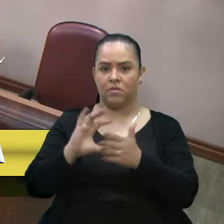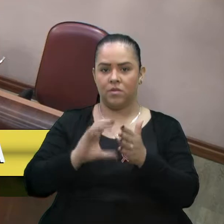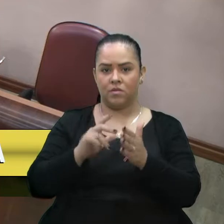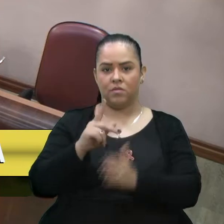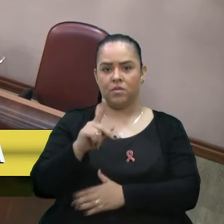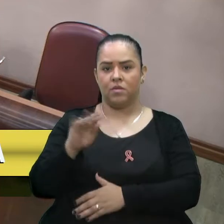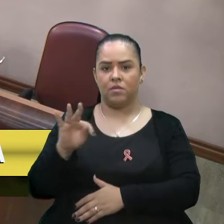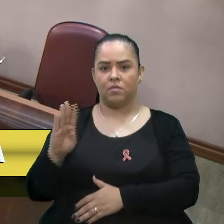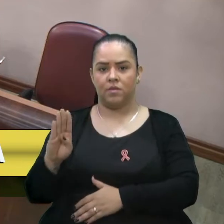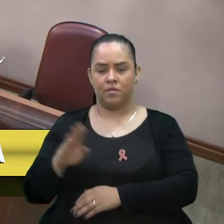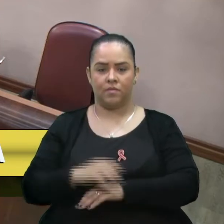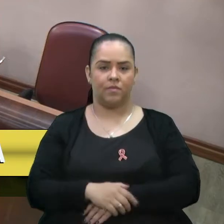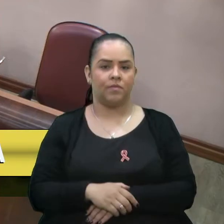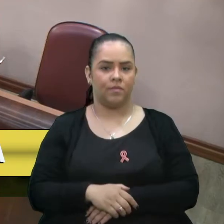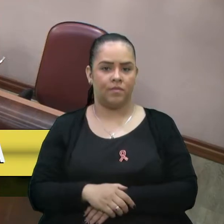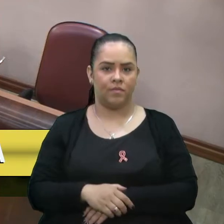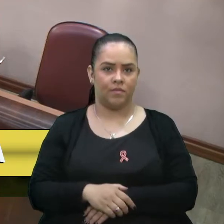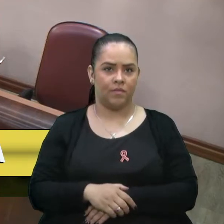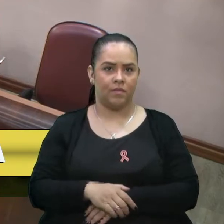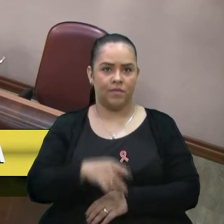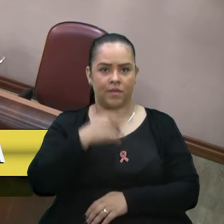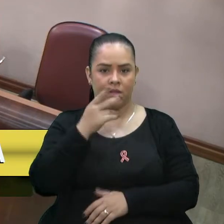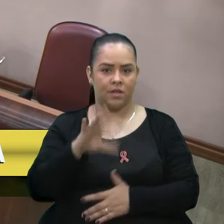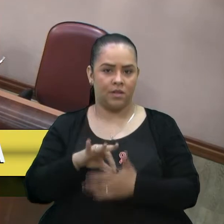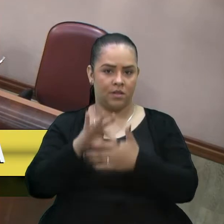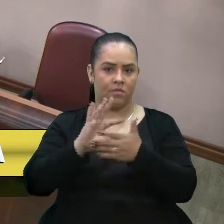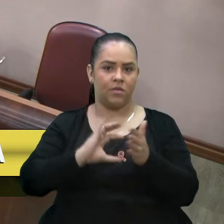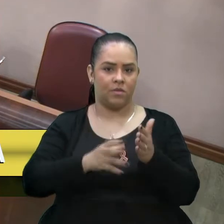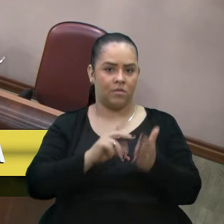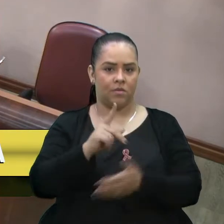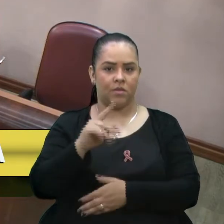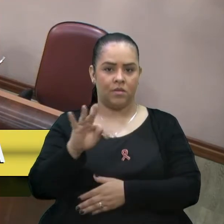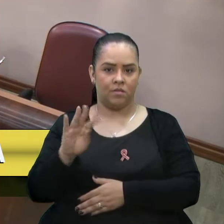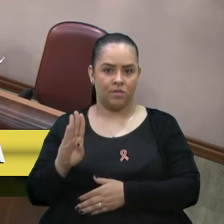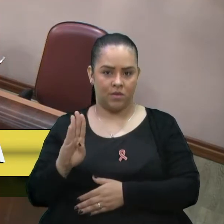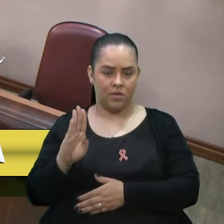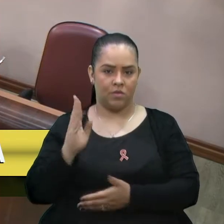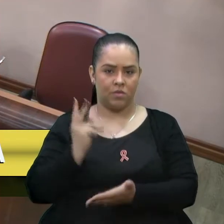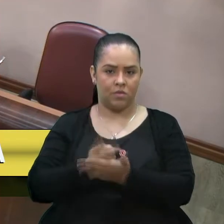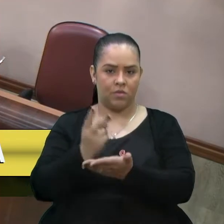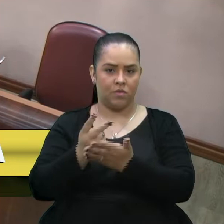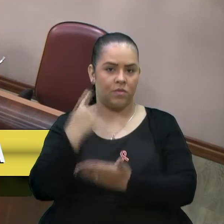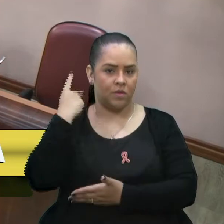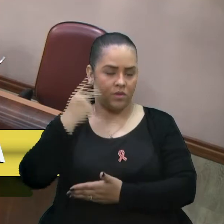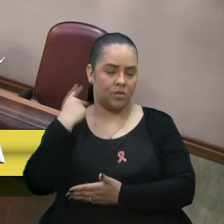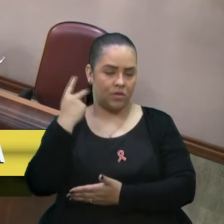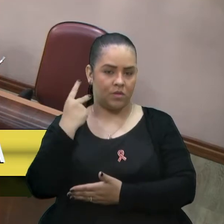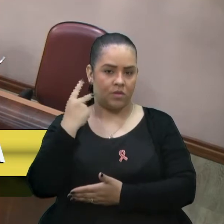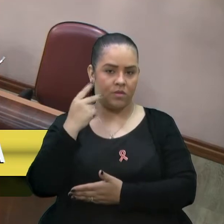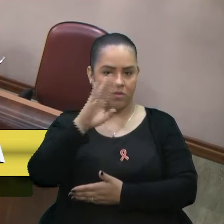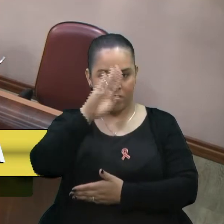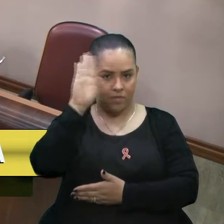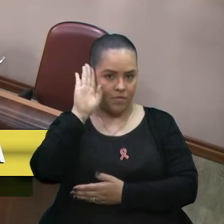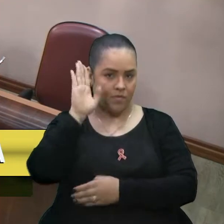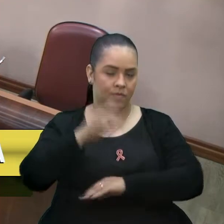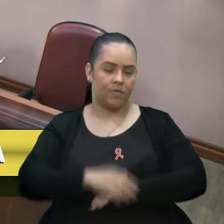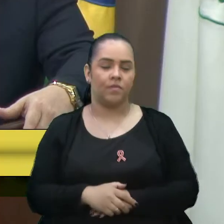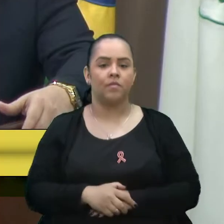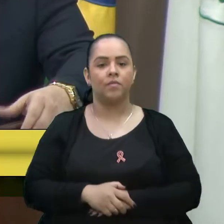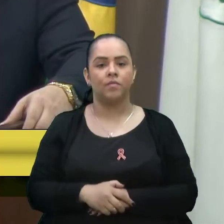senhor presidente. Em declaração de líder da bancada do PTB continua com a palavra o vereador Adriano Bressan.